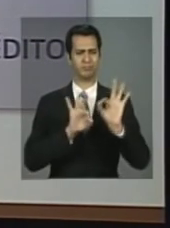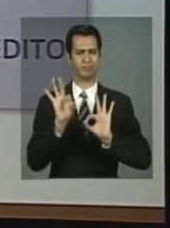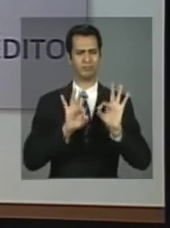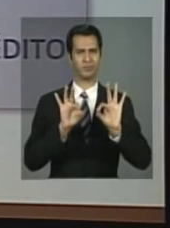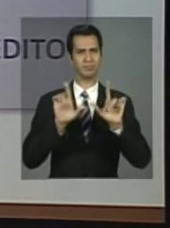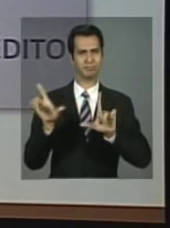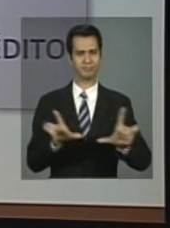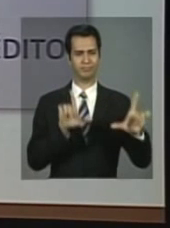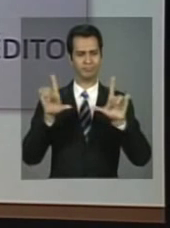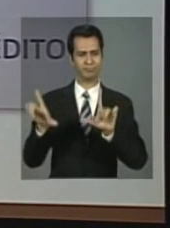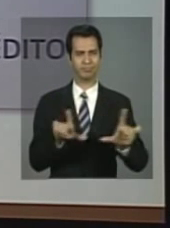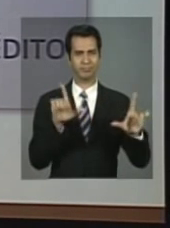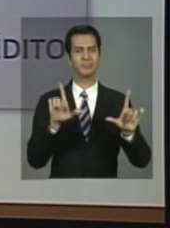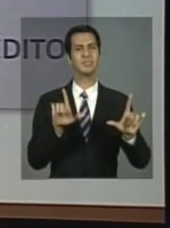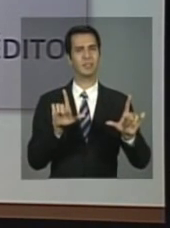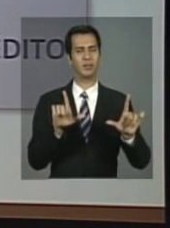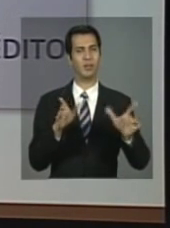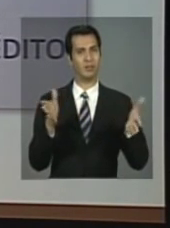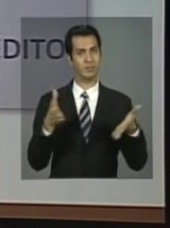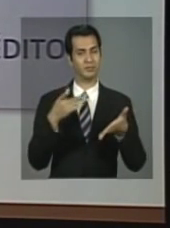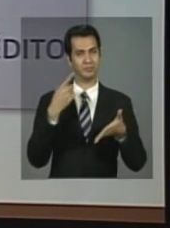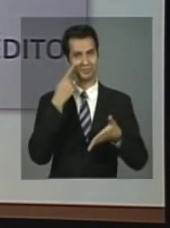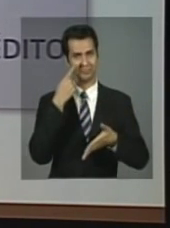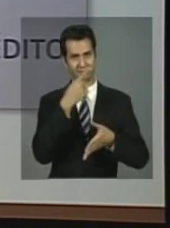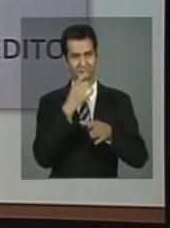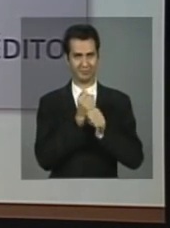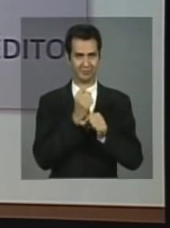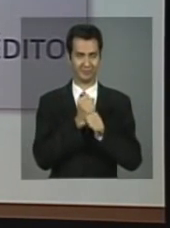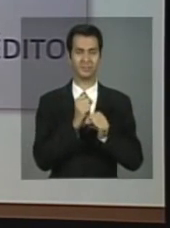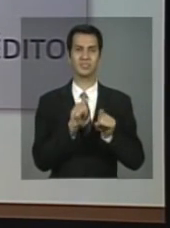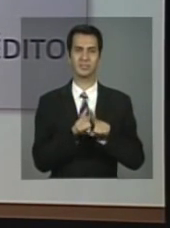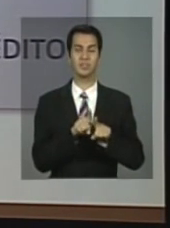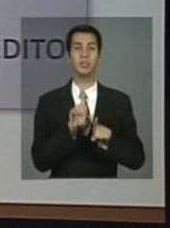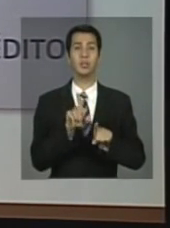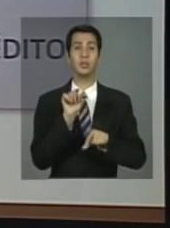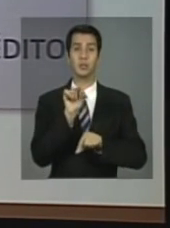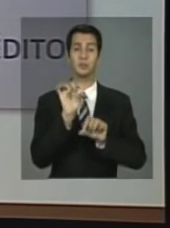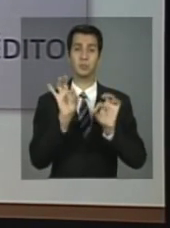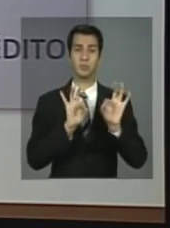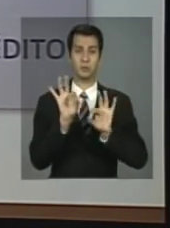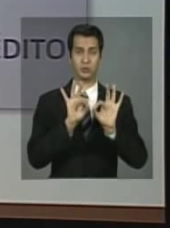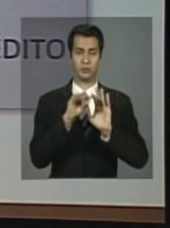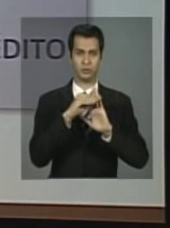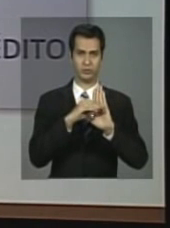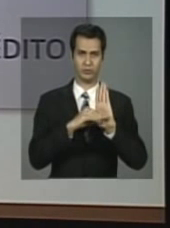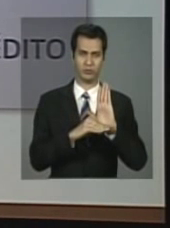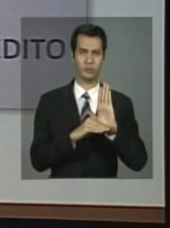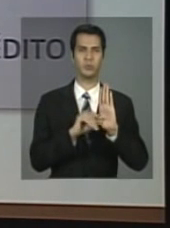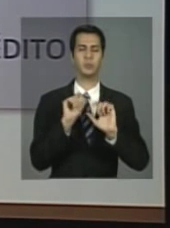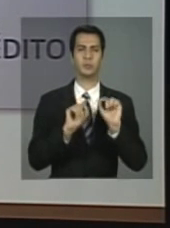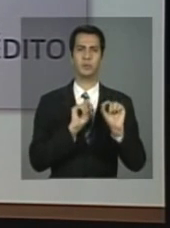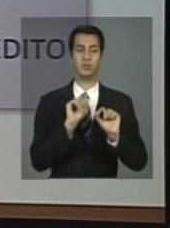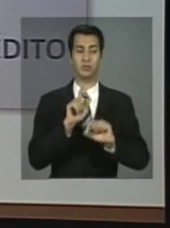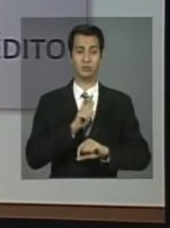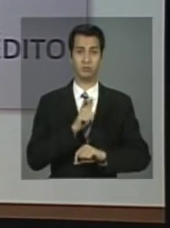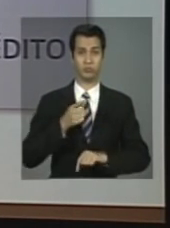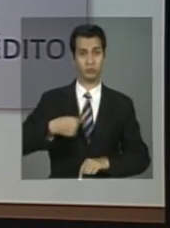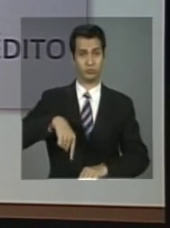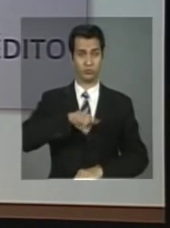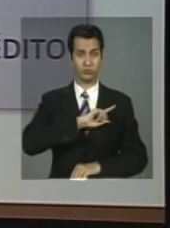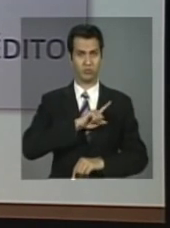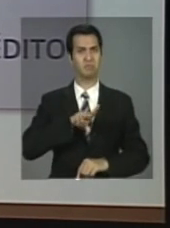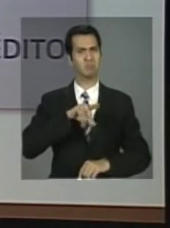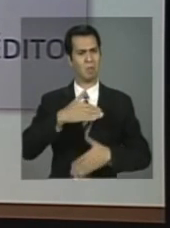acordou direito. e eu contando dinheiro. Esse programa, sem dúvida, com esse programa, estamos dando